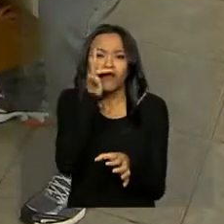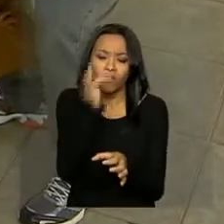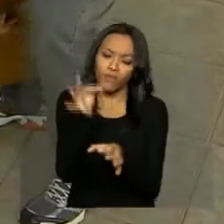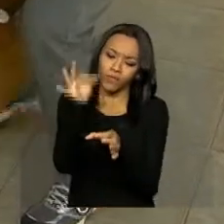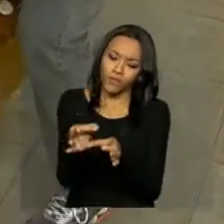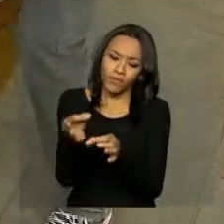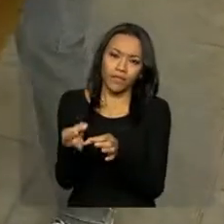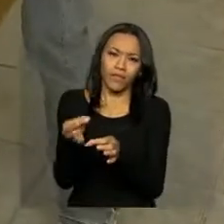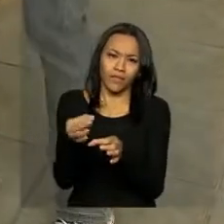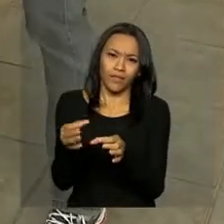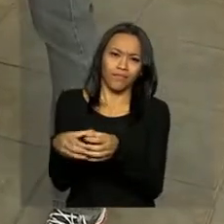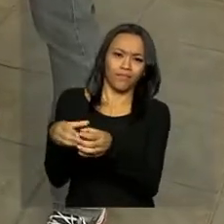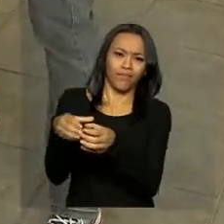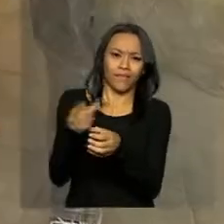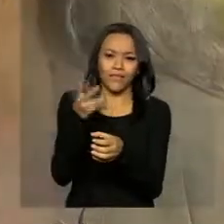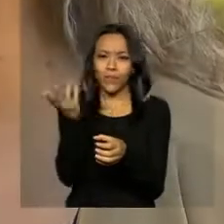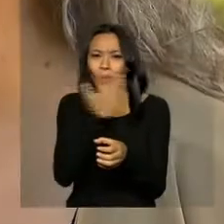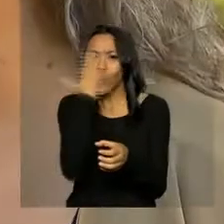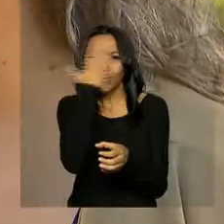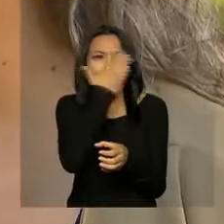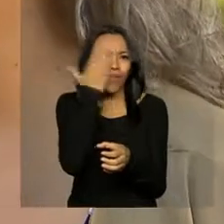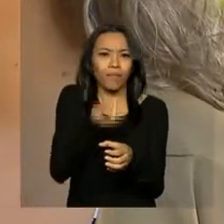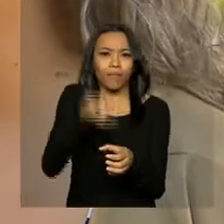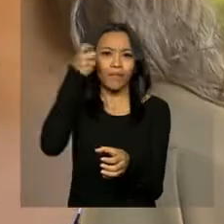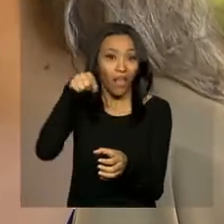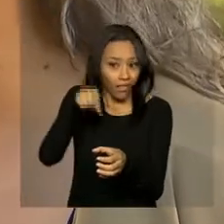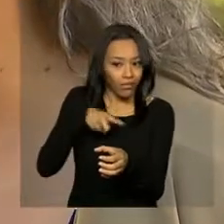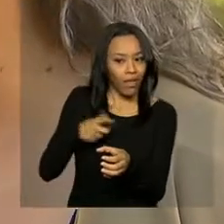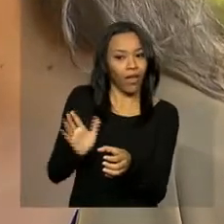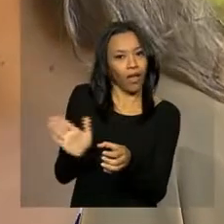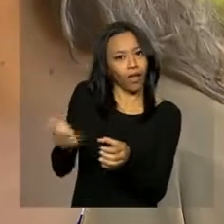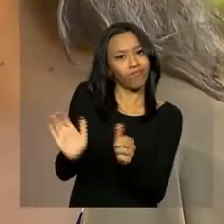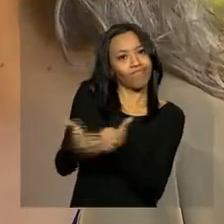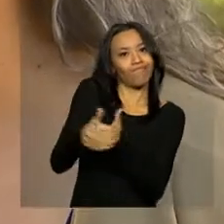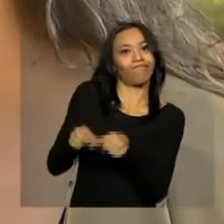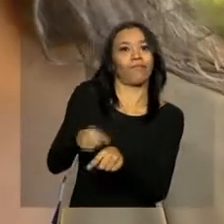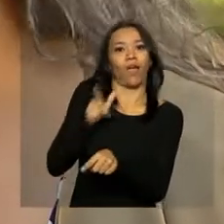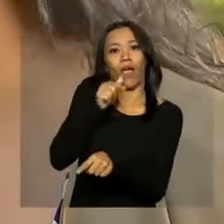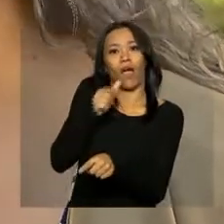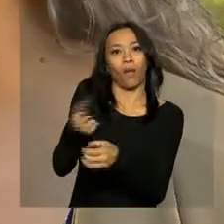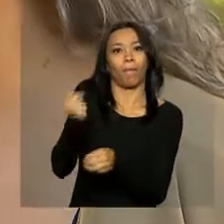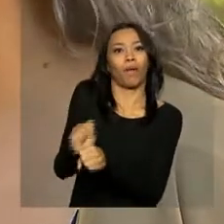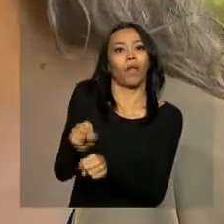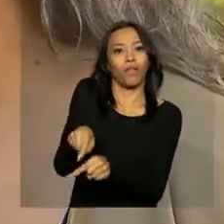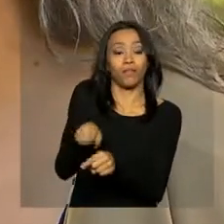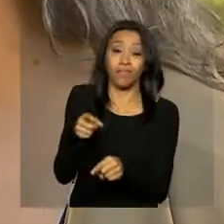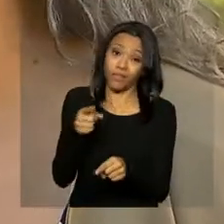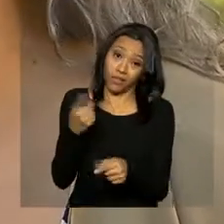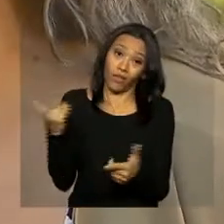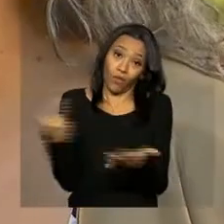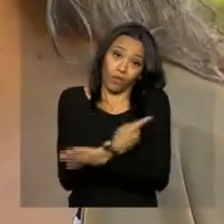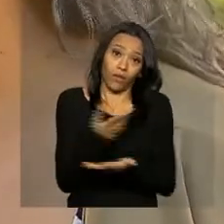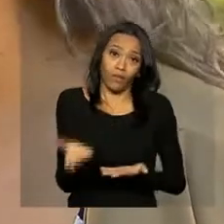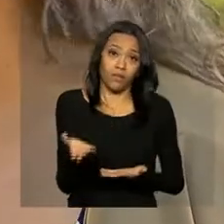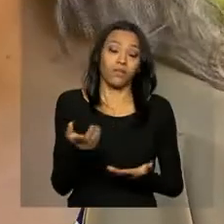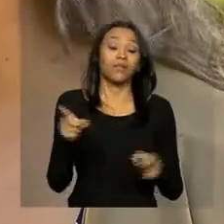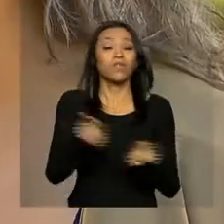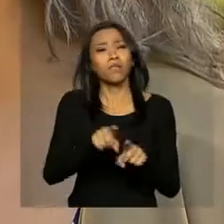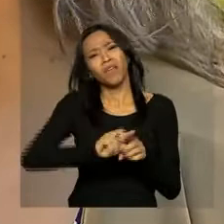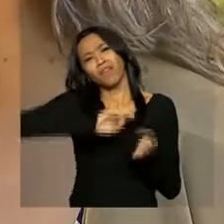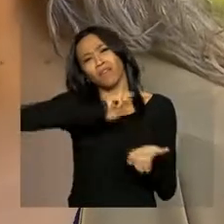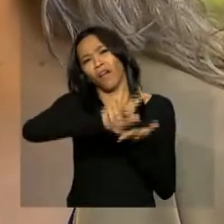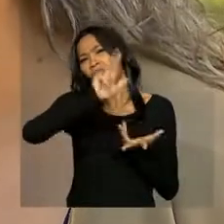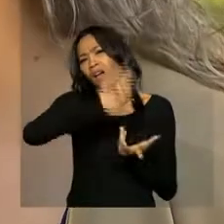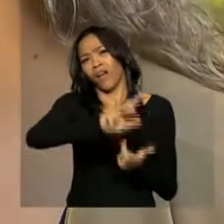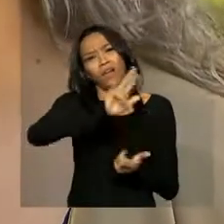aquáticas, às vezes ficam despercebidas. A gente pensa que ali não vai ter um problema e acaba tendo, né? E os depósitos em geral,